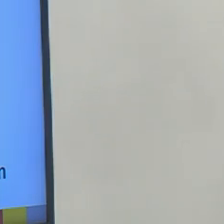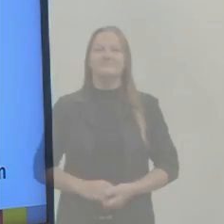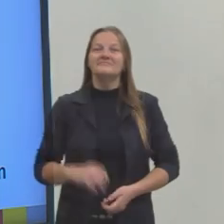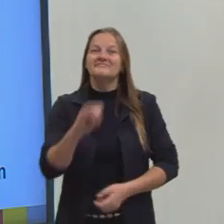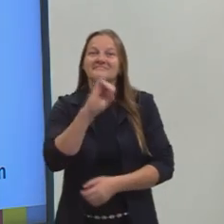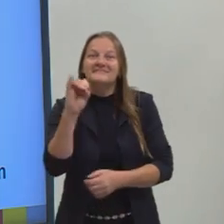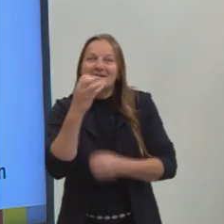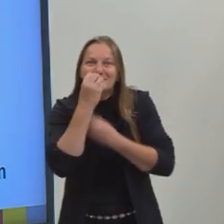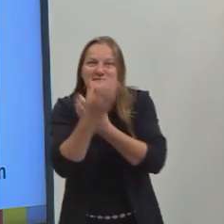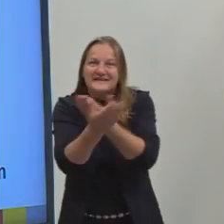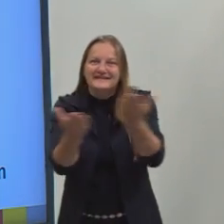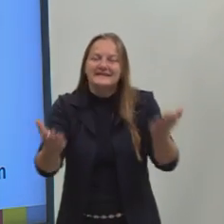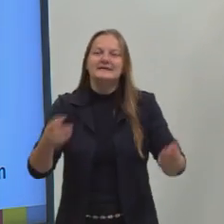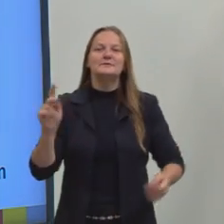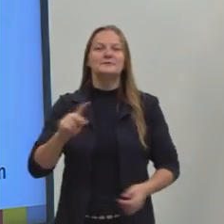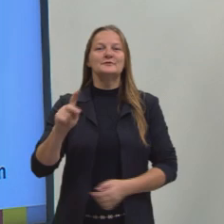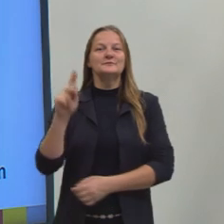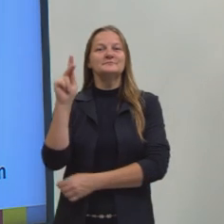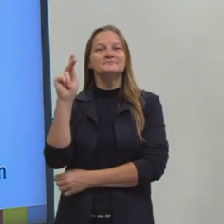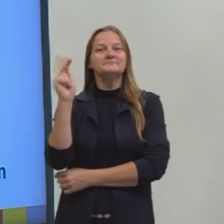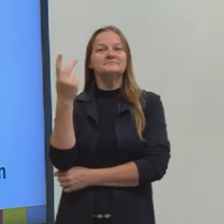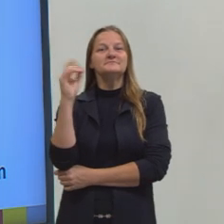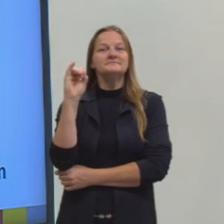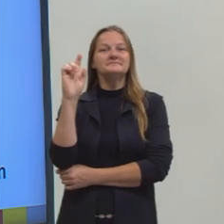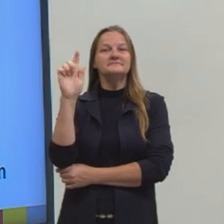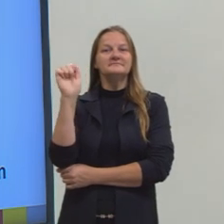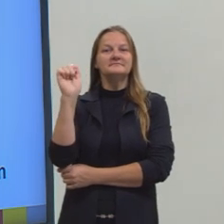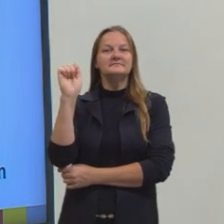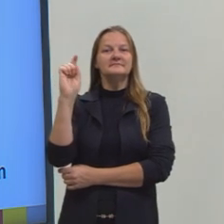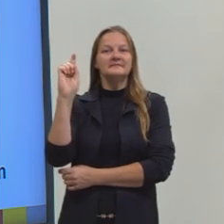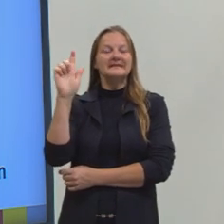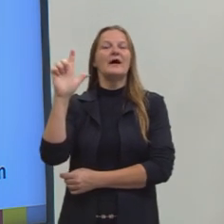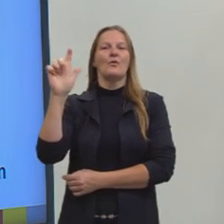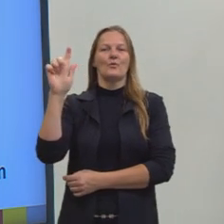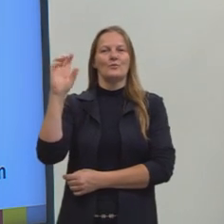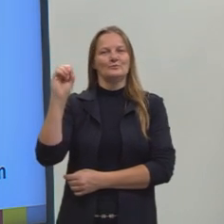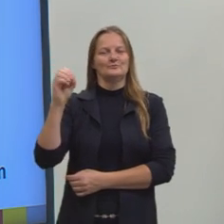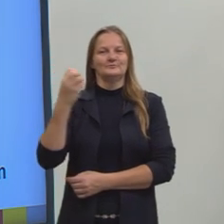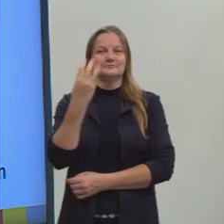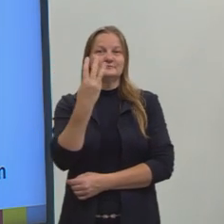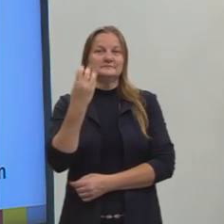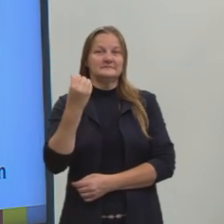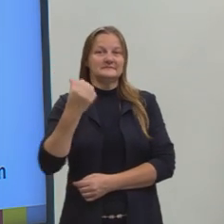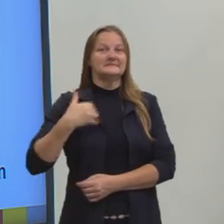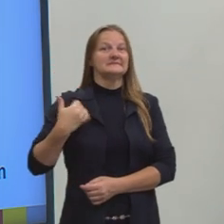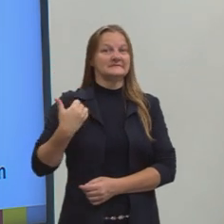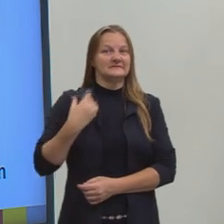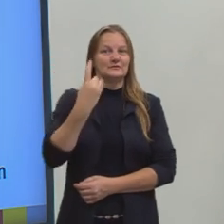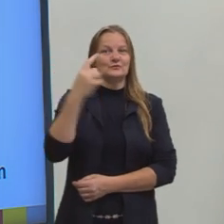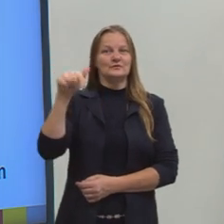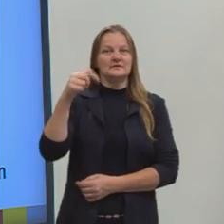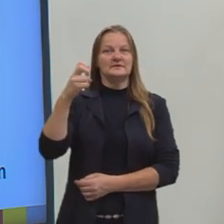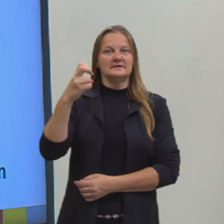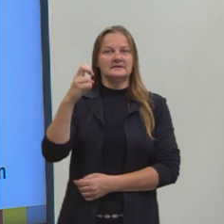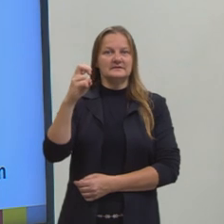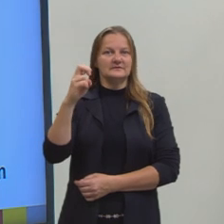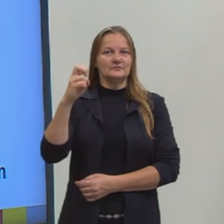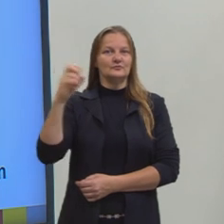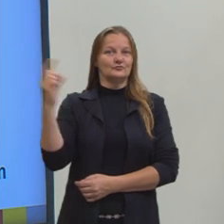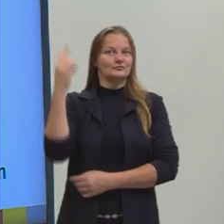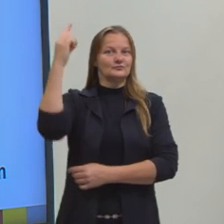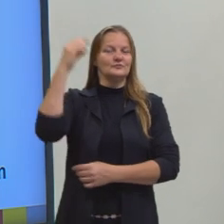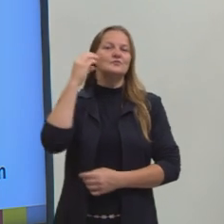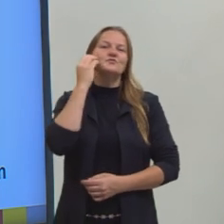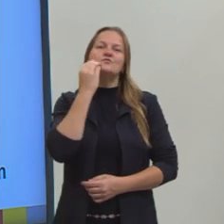Olá, tudo bem? Eu sou o professor Hidalgo, sou negro, tenho 36 anos, 1,75m, tenho